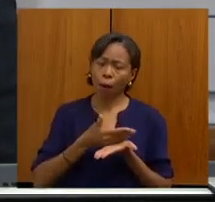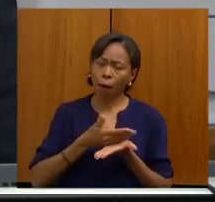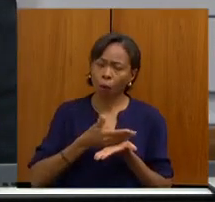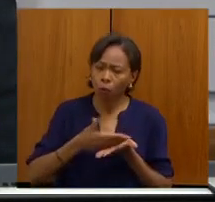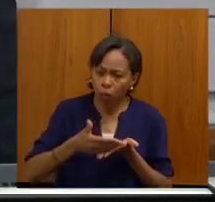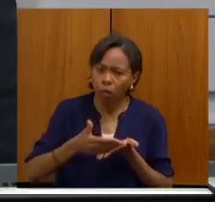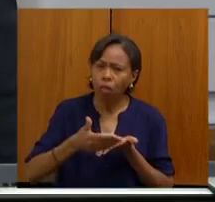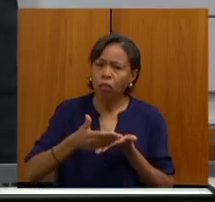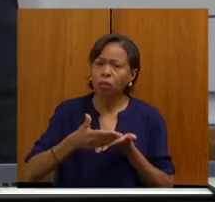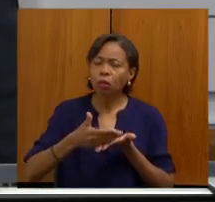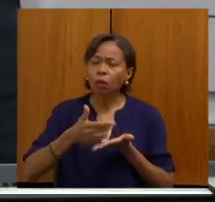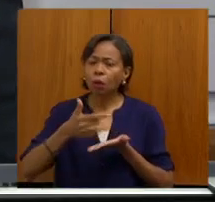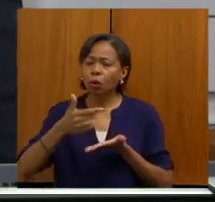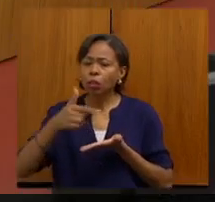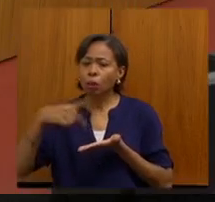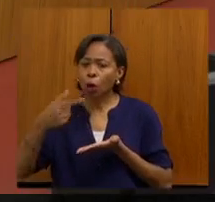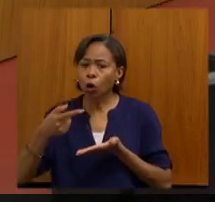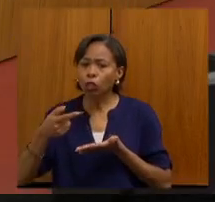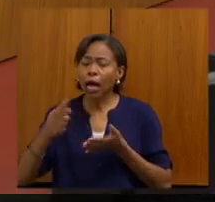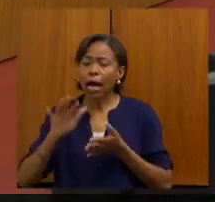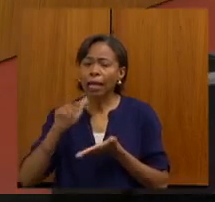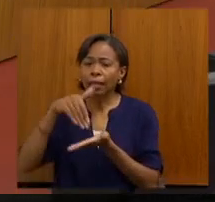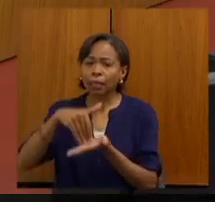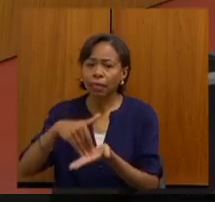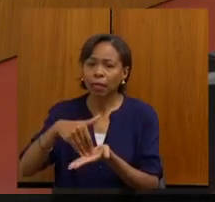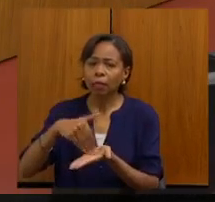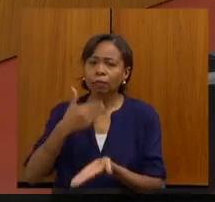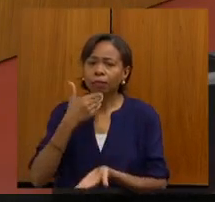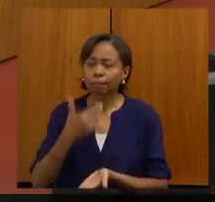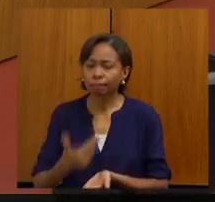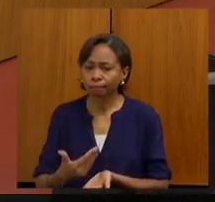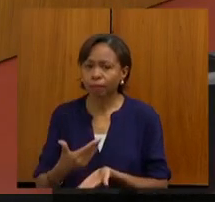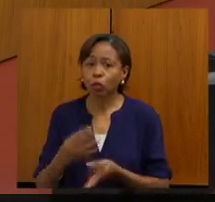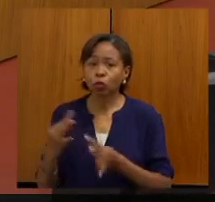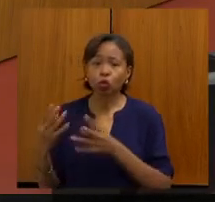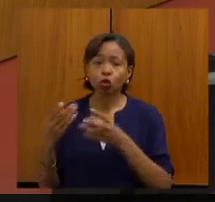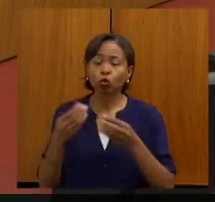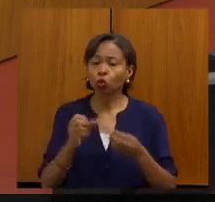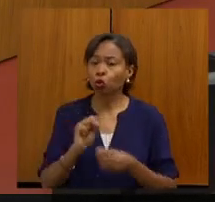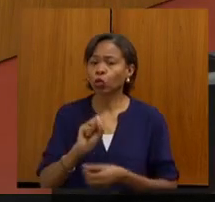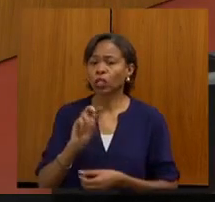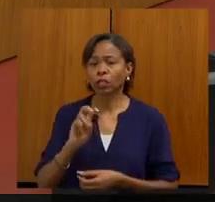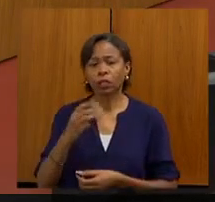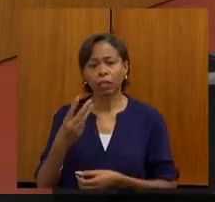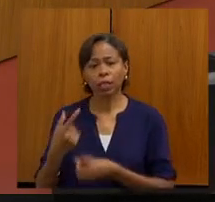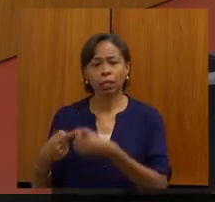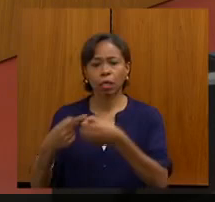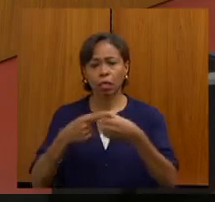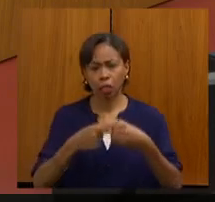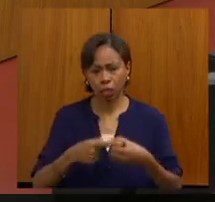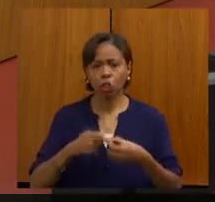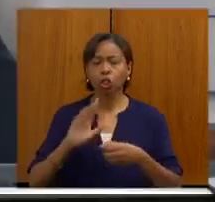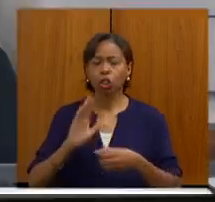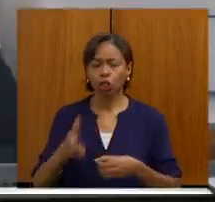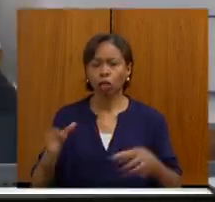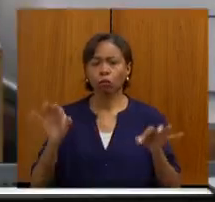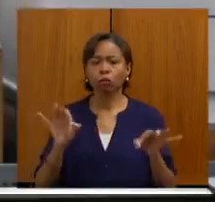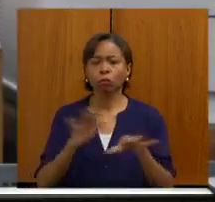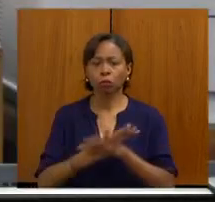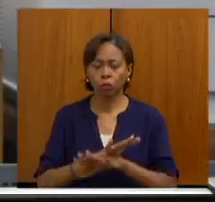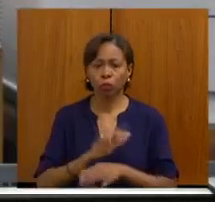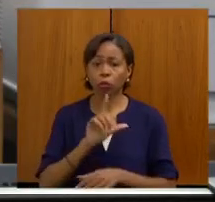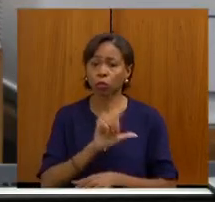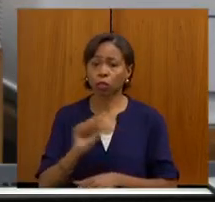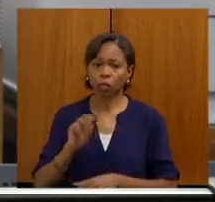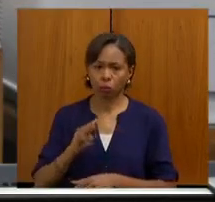segunda expansão, e até o final do ano, todos os 853 municípios vão ter passado para capacitação, além do investimento de 100 milhões. Mas exatamente o que os senhores